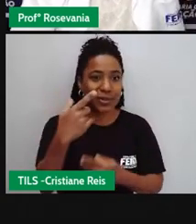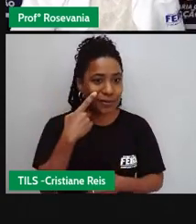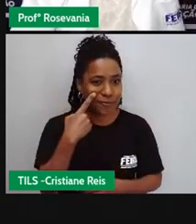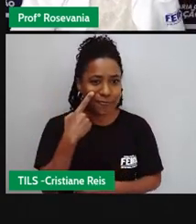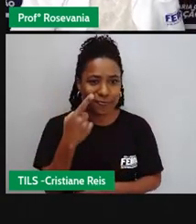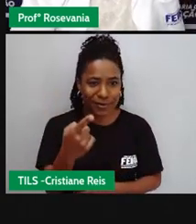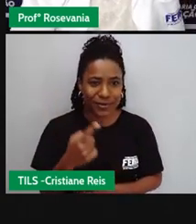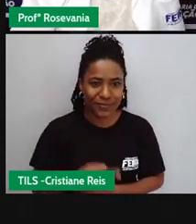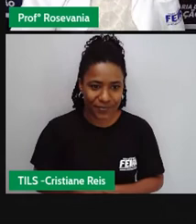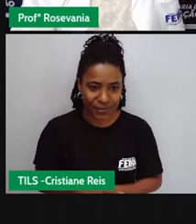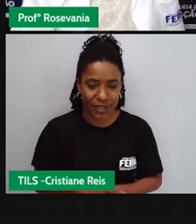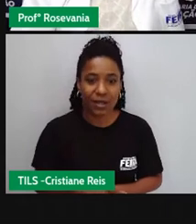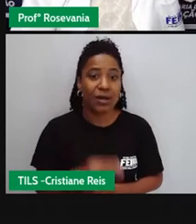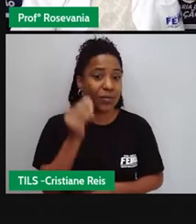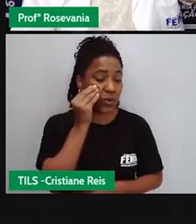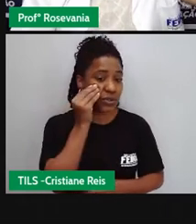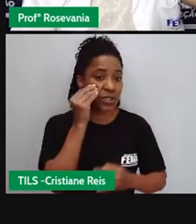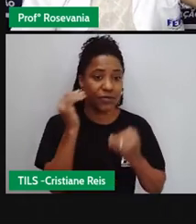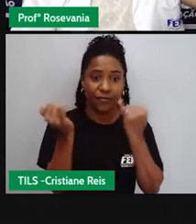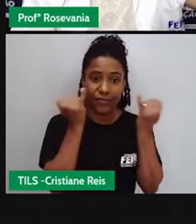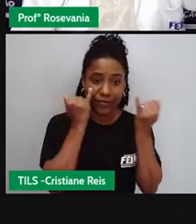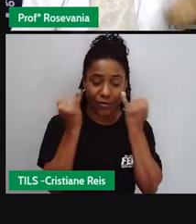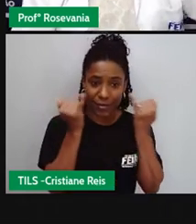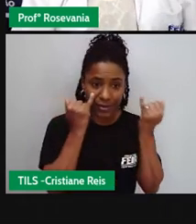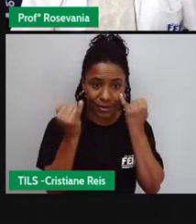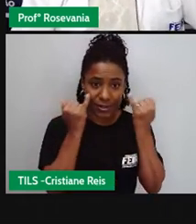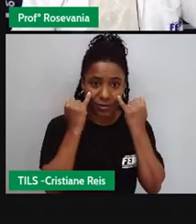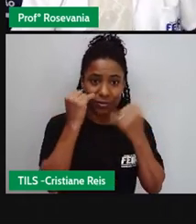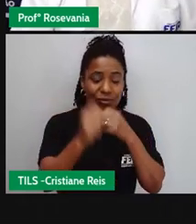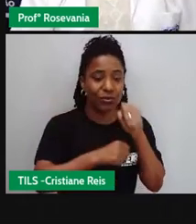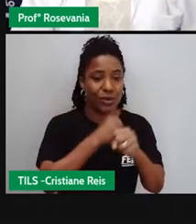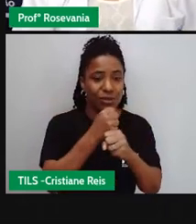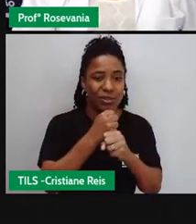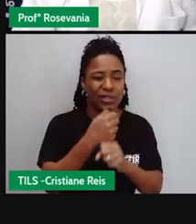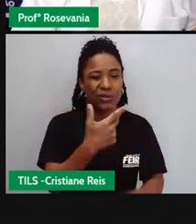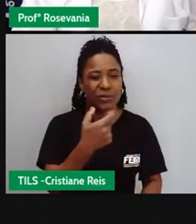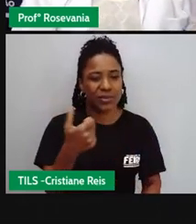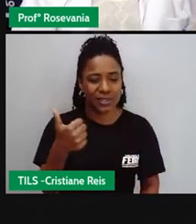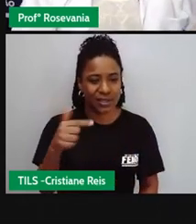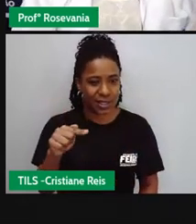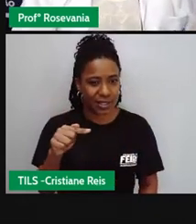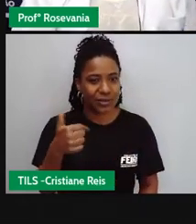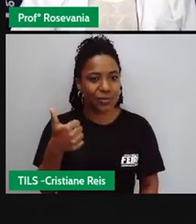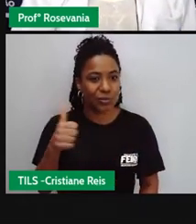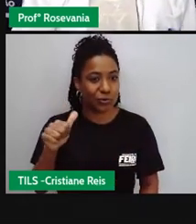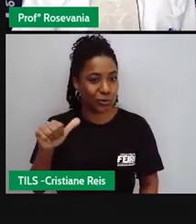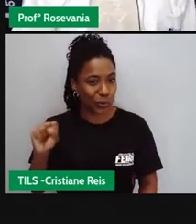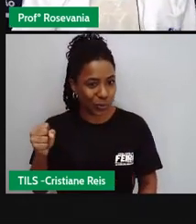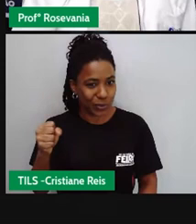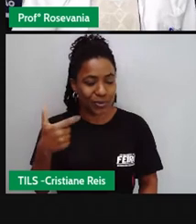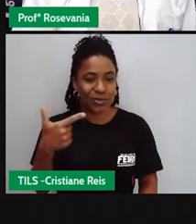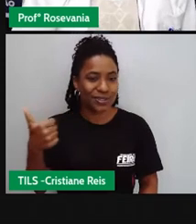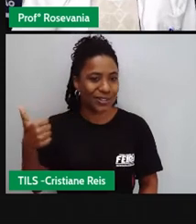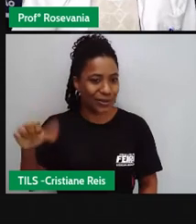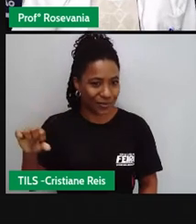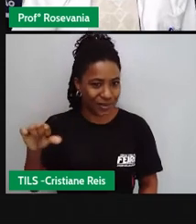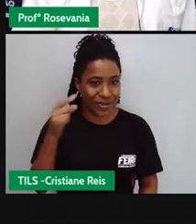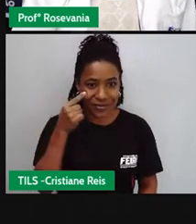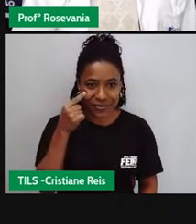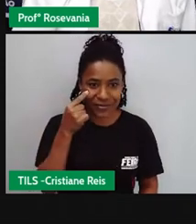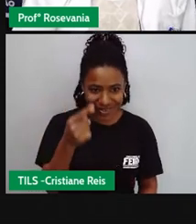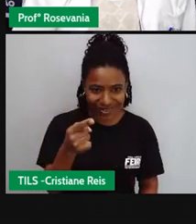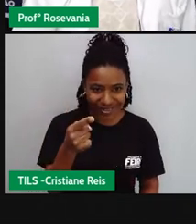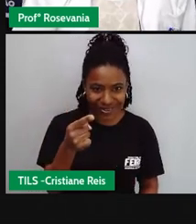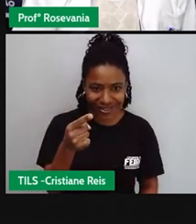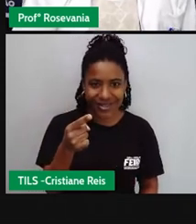são dados 2017 2018 2019 e que agora com o período da pandemia a gente percebeu